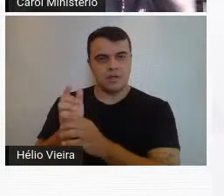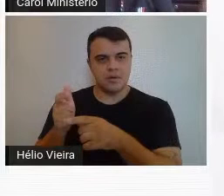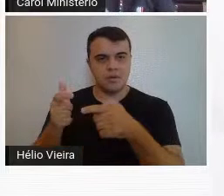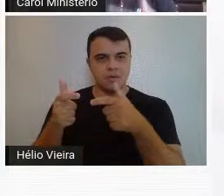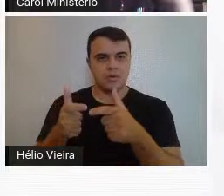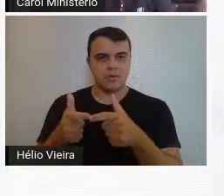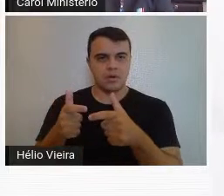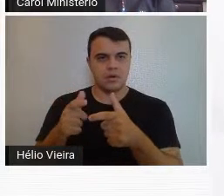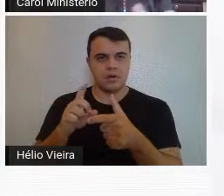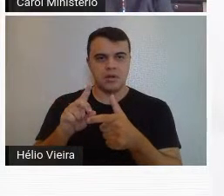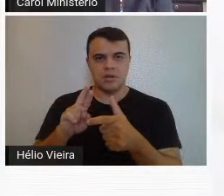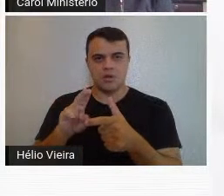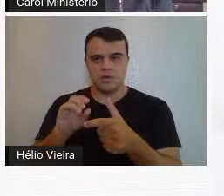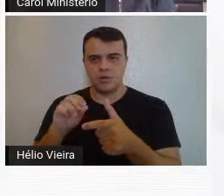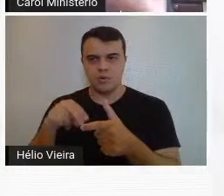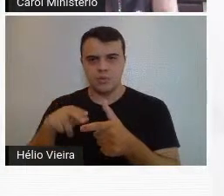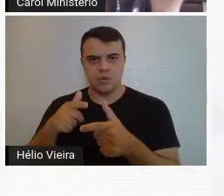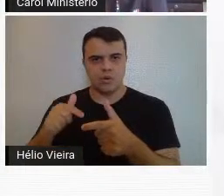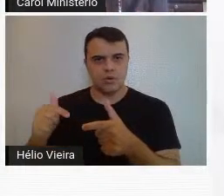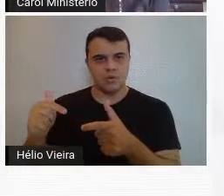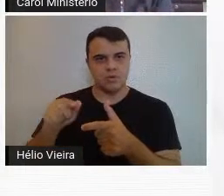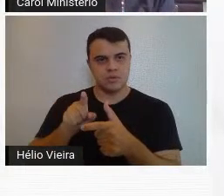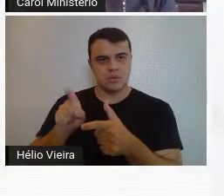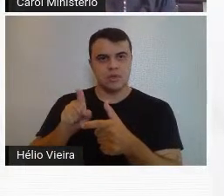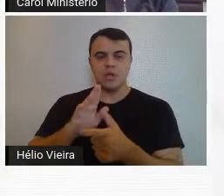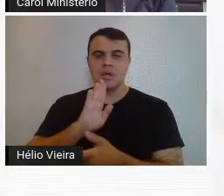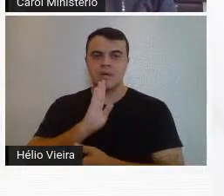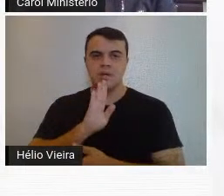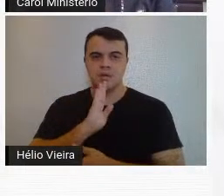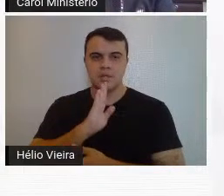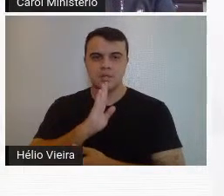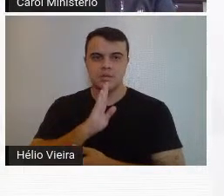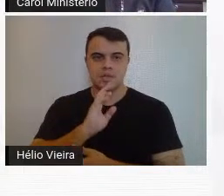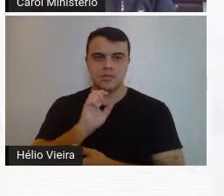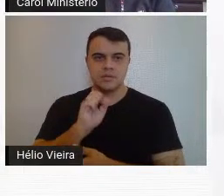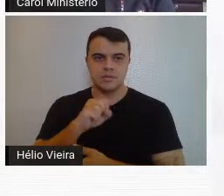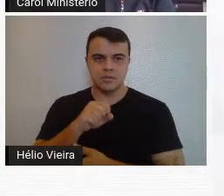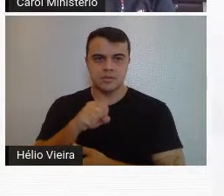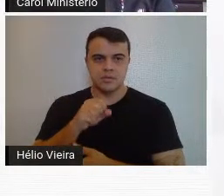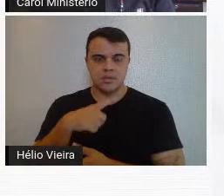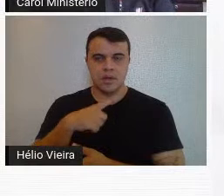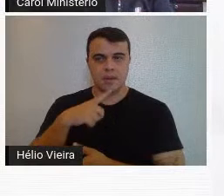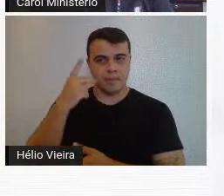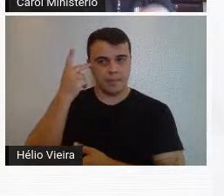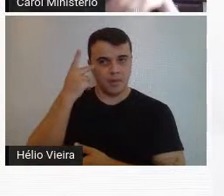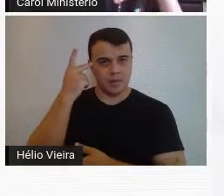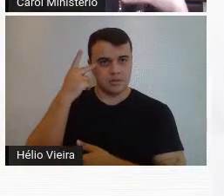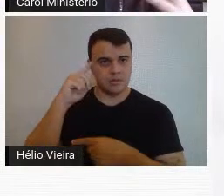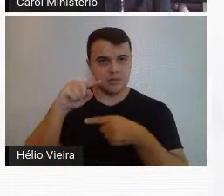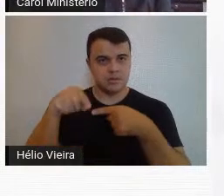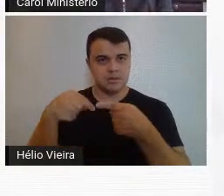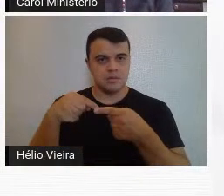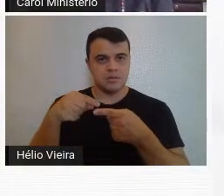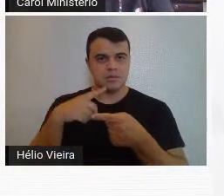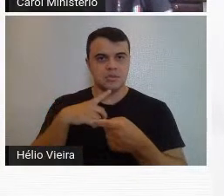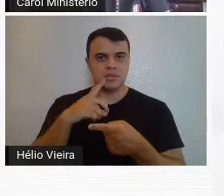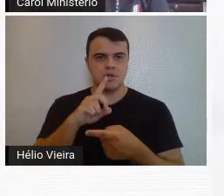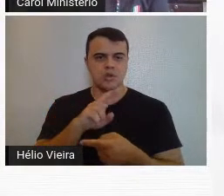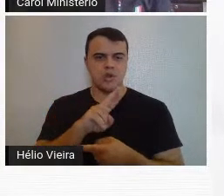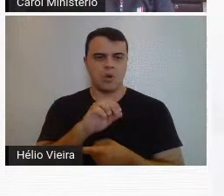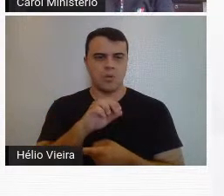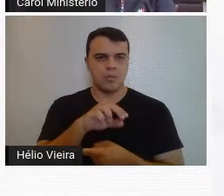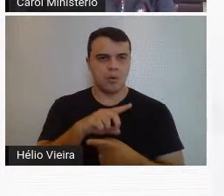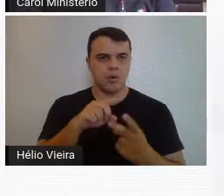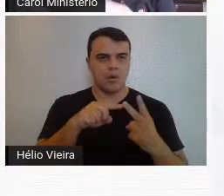o Drummond vai com outros escritores lá e eles conhecem os modernistas paulistas e depois, a partir daí, Drummond e o Mário de Andrade